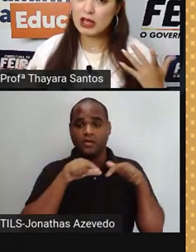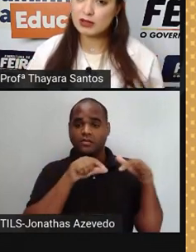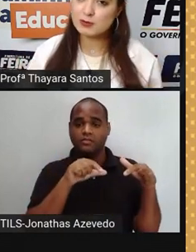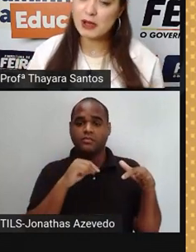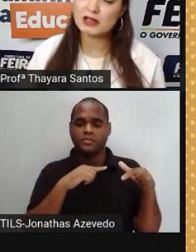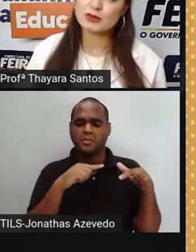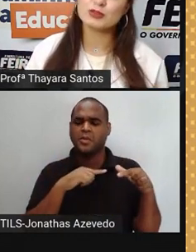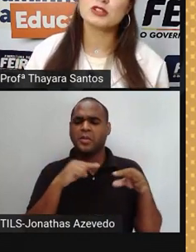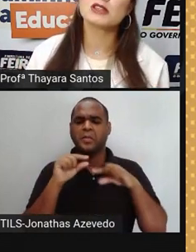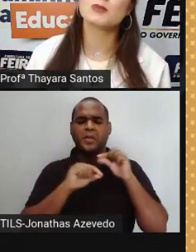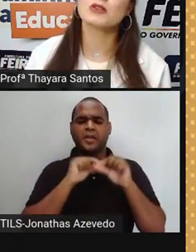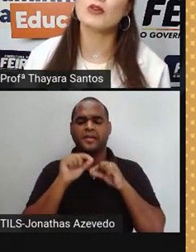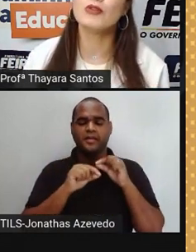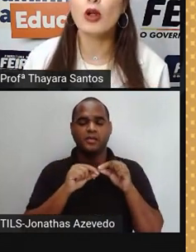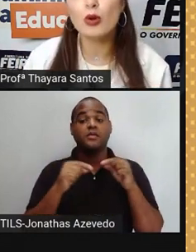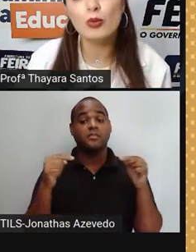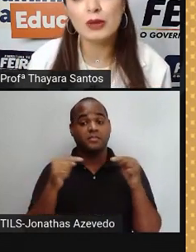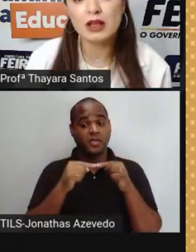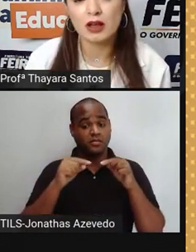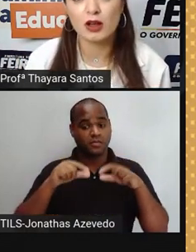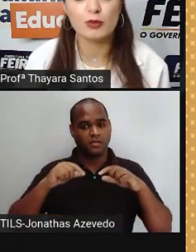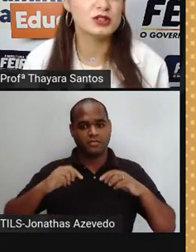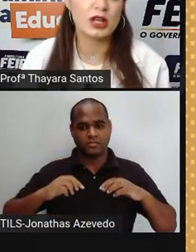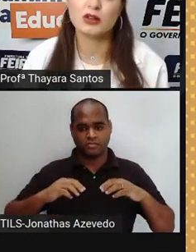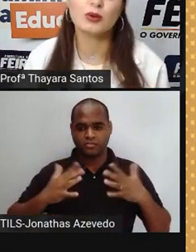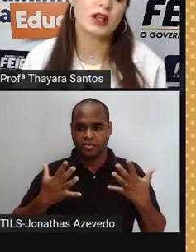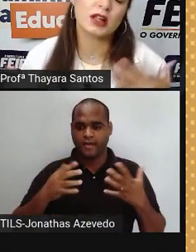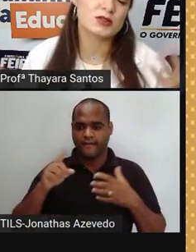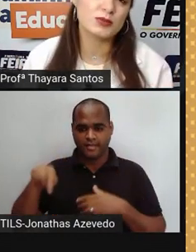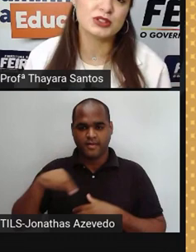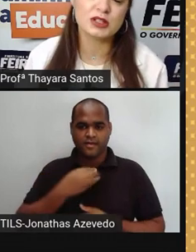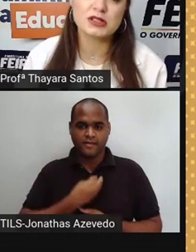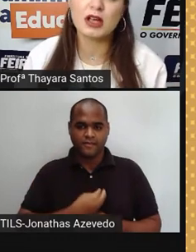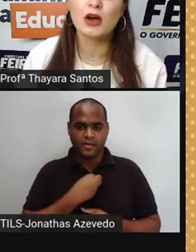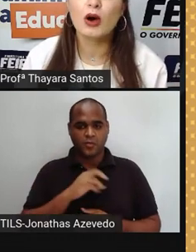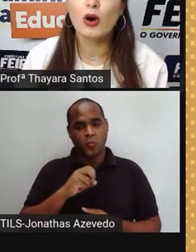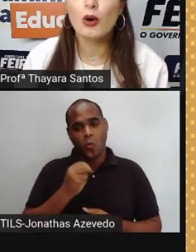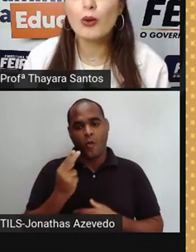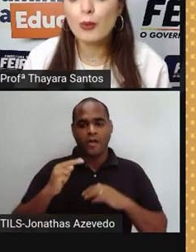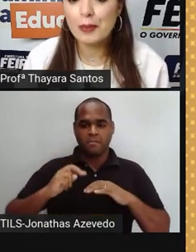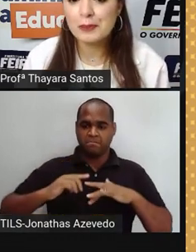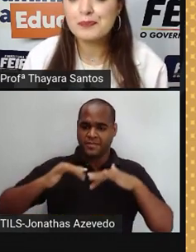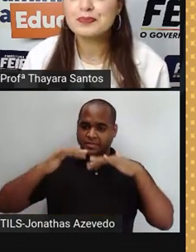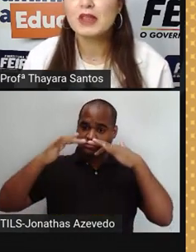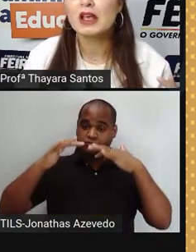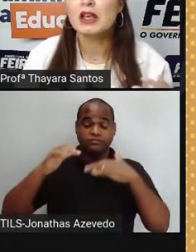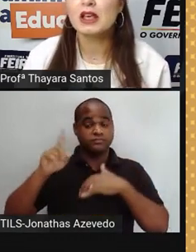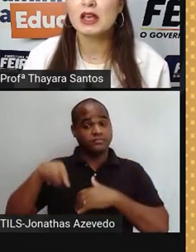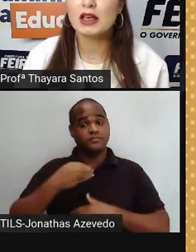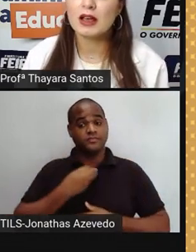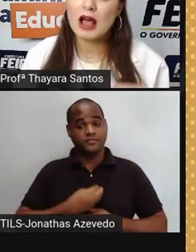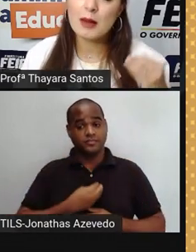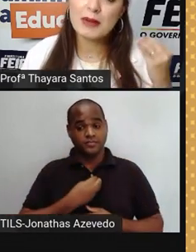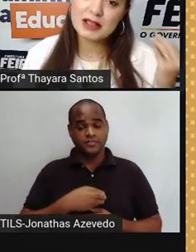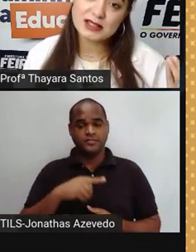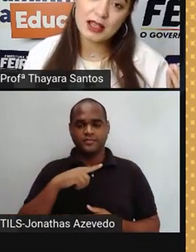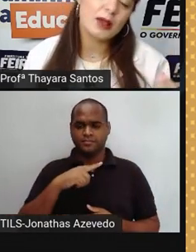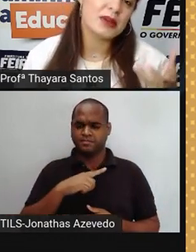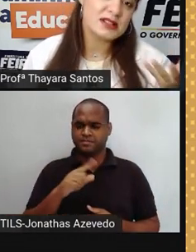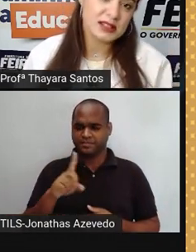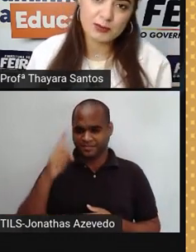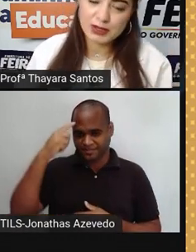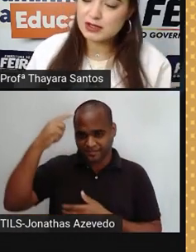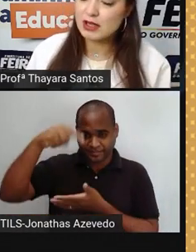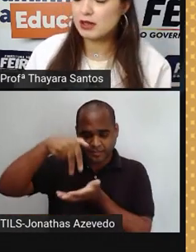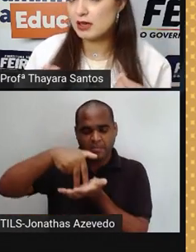Esse lugar no espaço diz respeito ao volume que aquele objeto, que aquela substância ocupa. E a massa